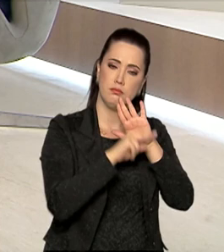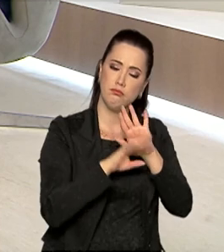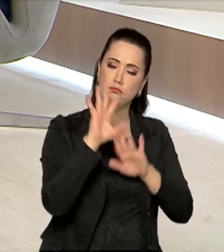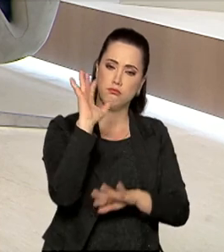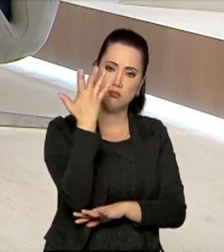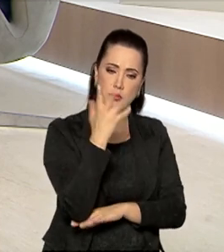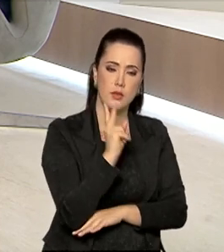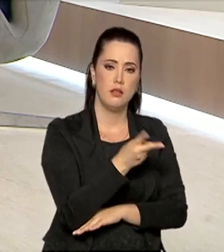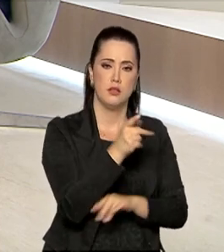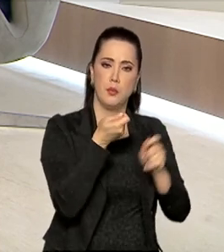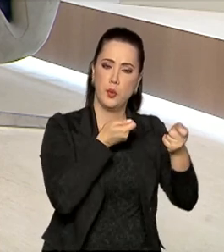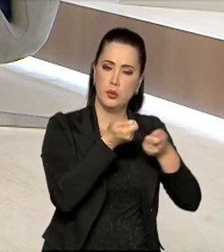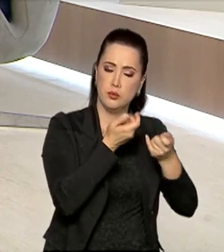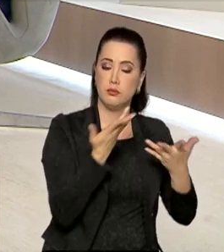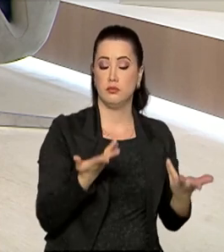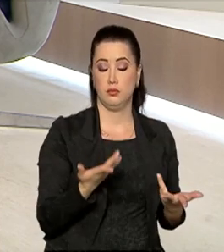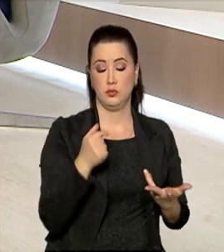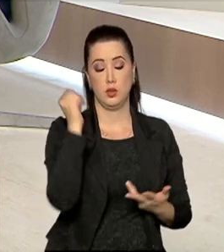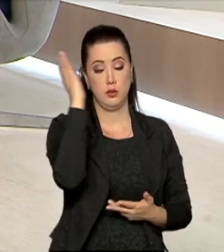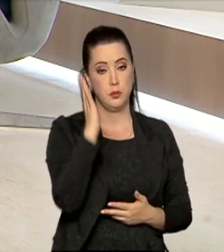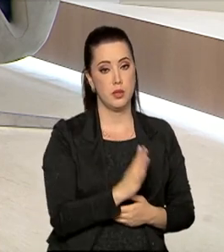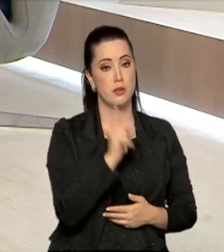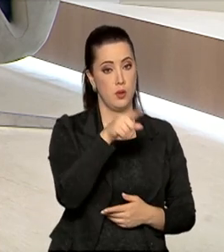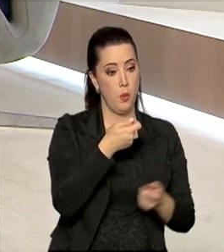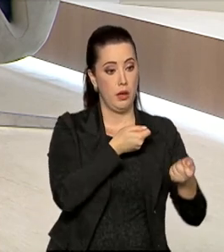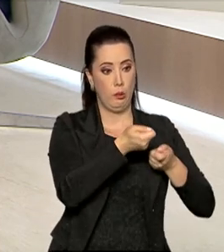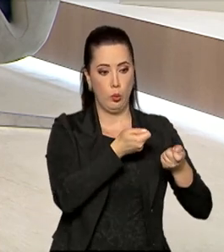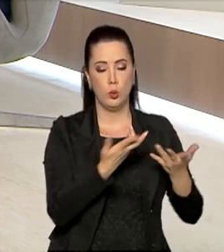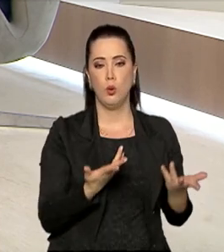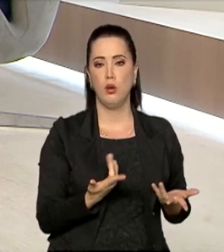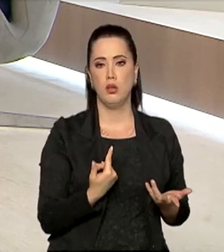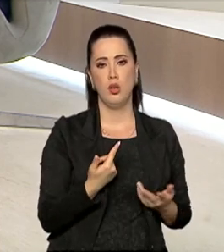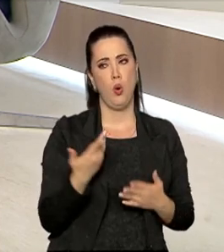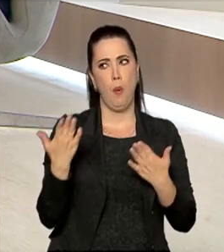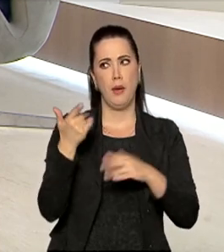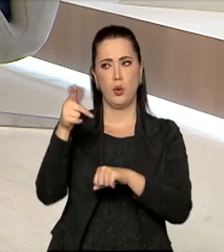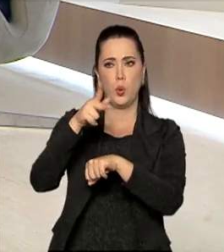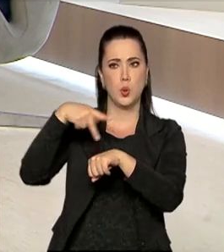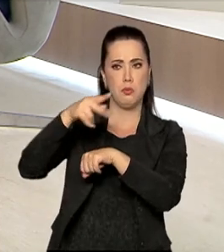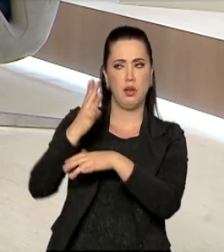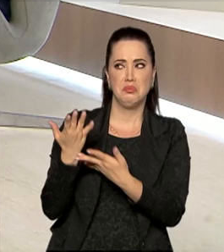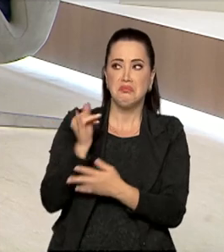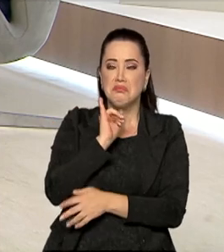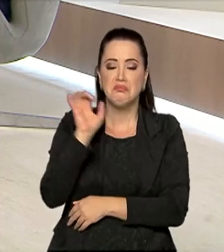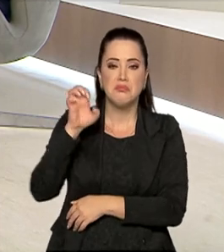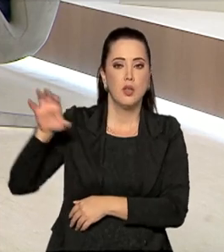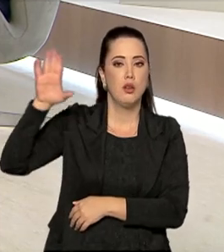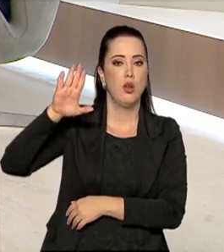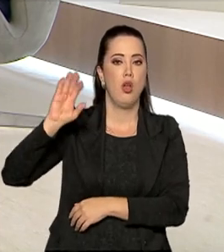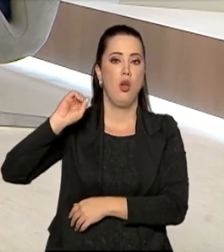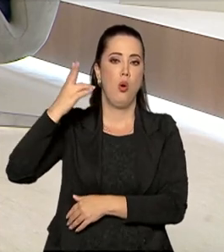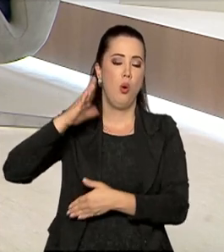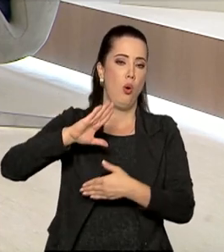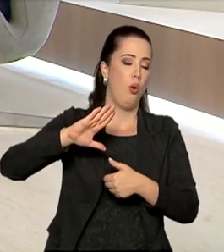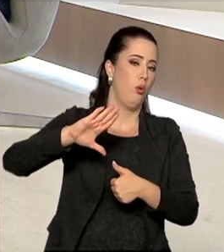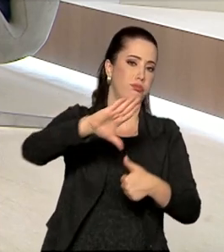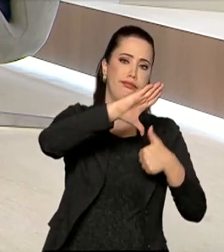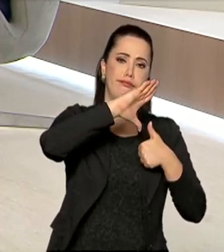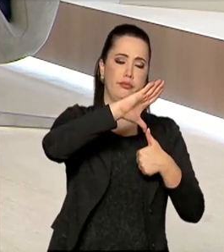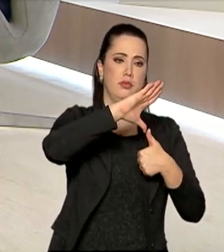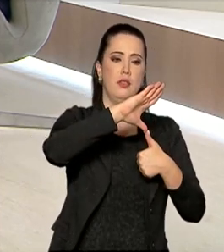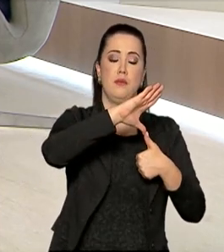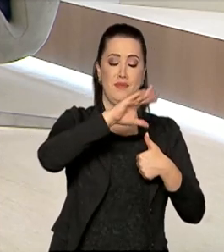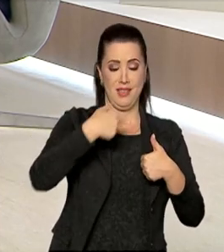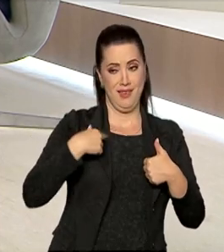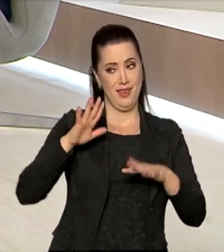são rigorosas no Brasil. Muito mais do que países europeus e países da América do Norte, que criticam